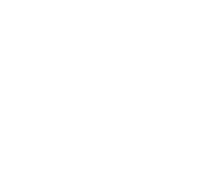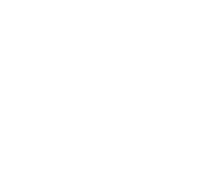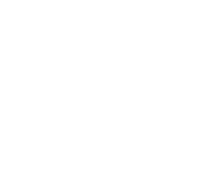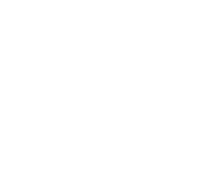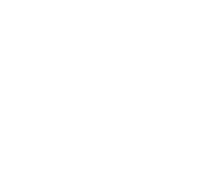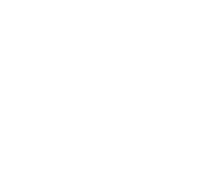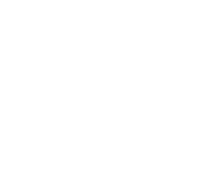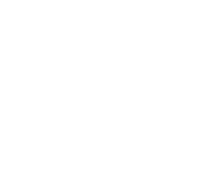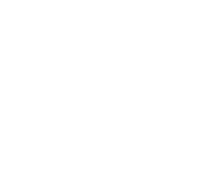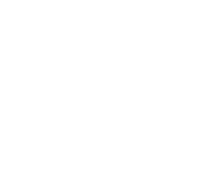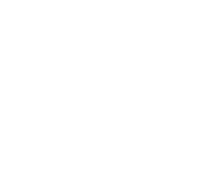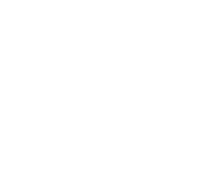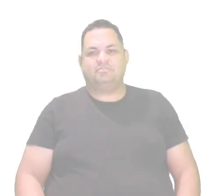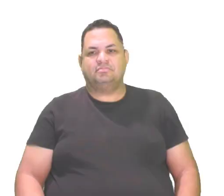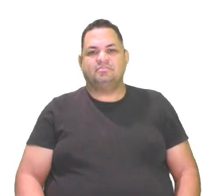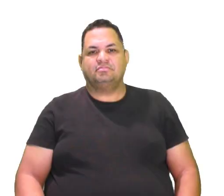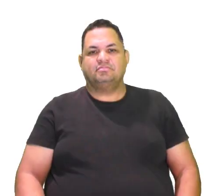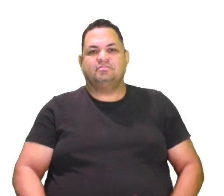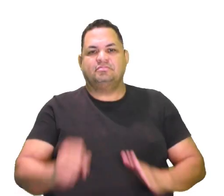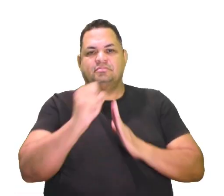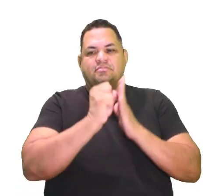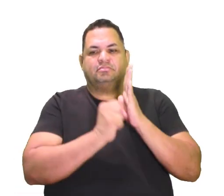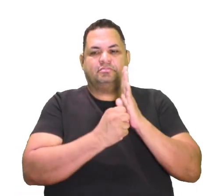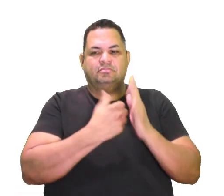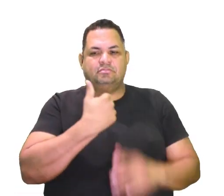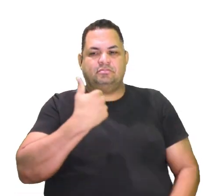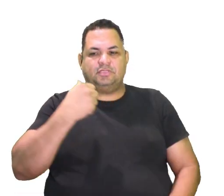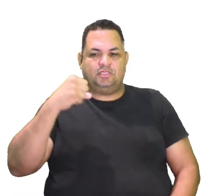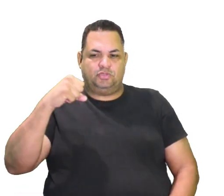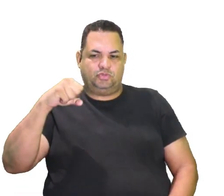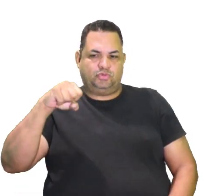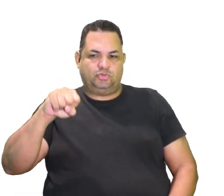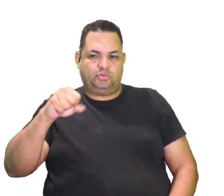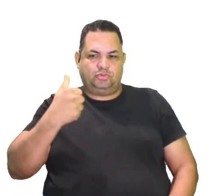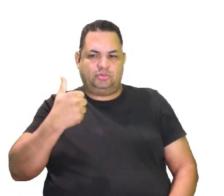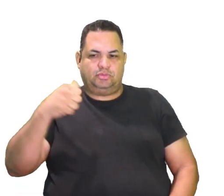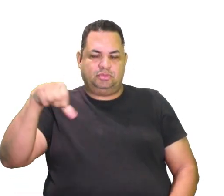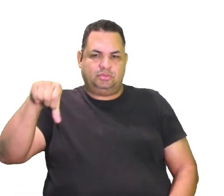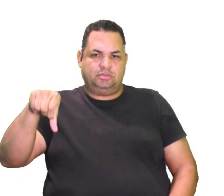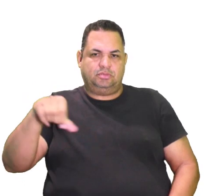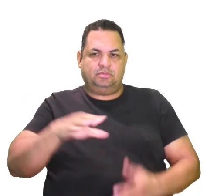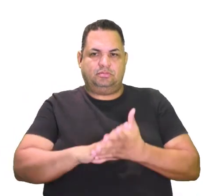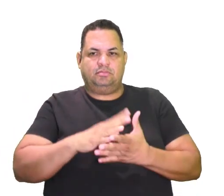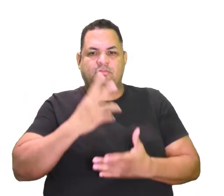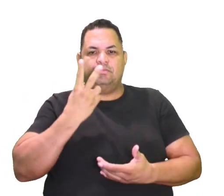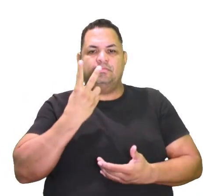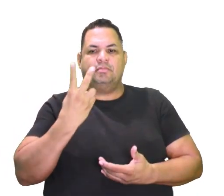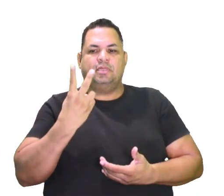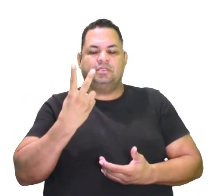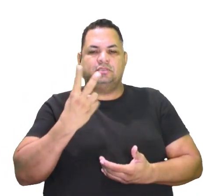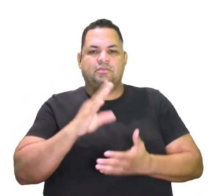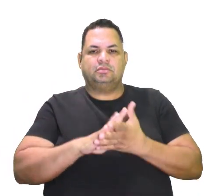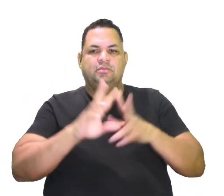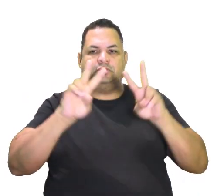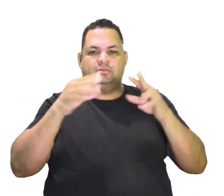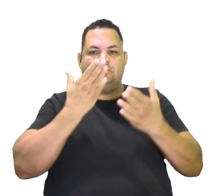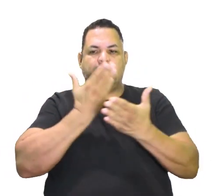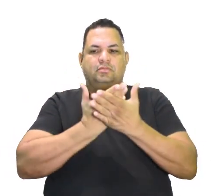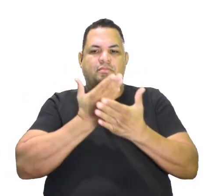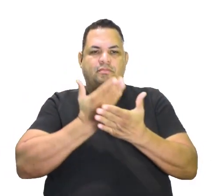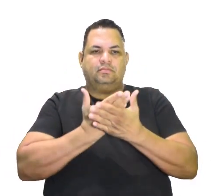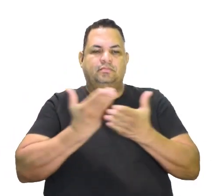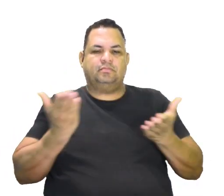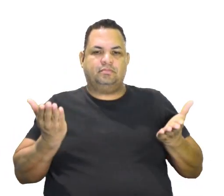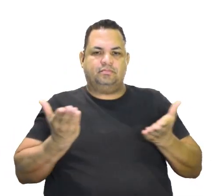XVIII e o século XIX, né? Parte 2 que foi aqui a temática da nossa aula.